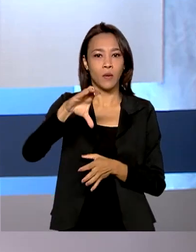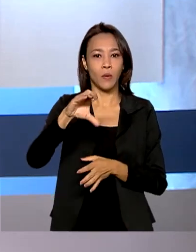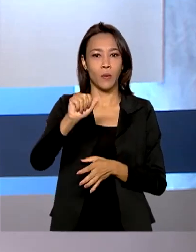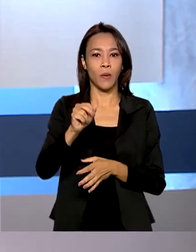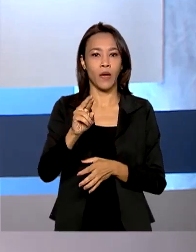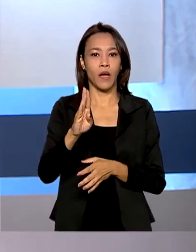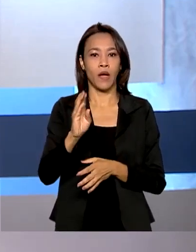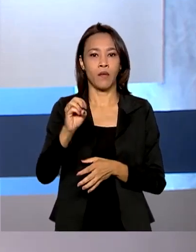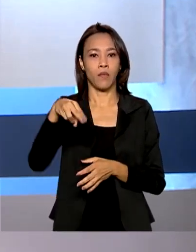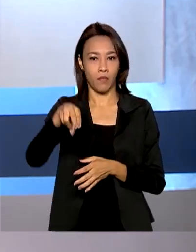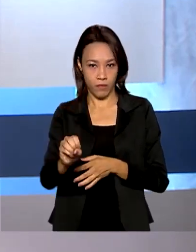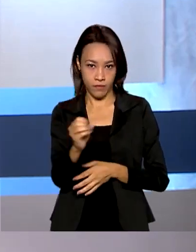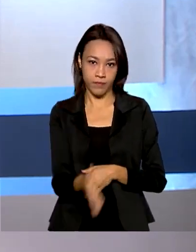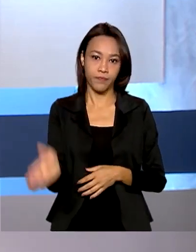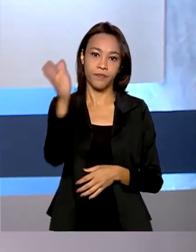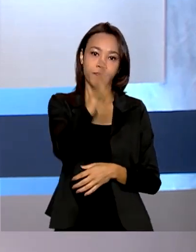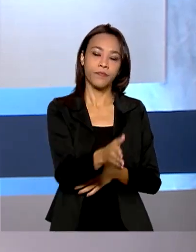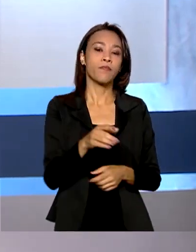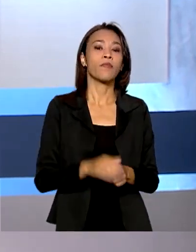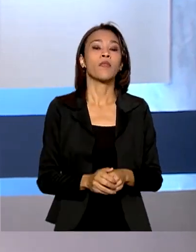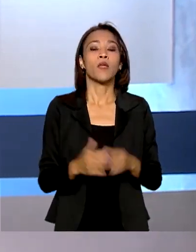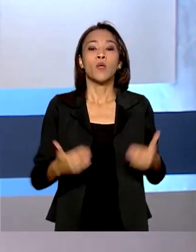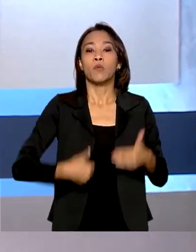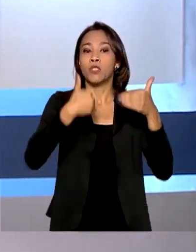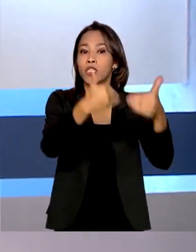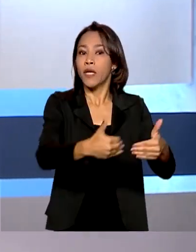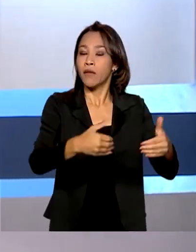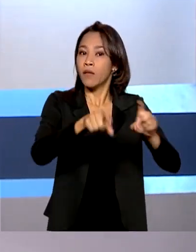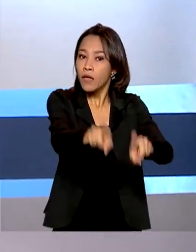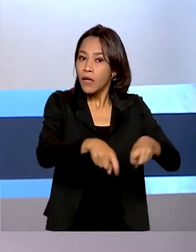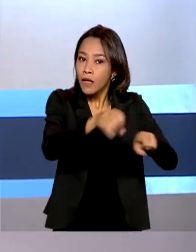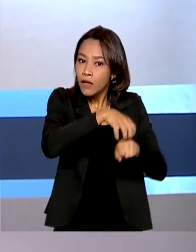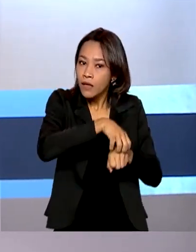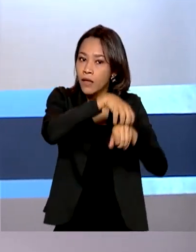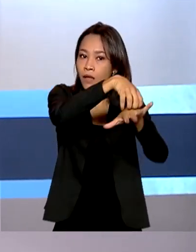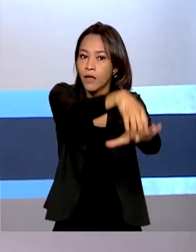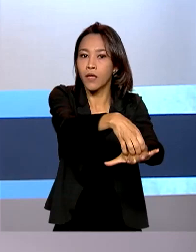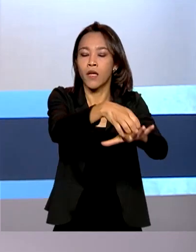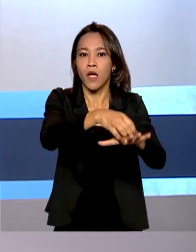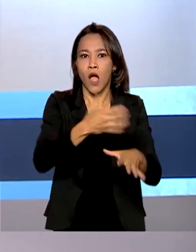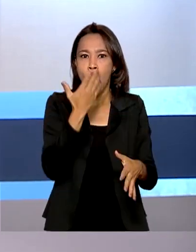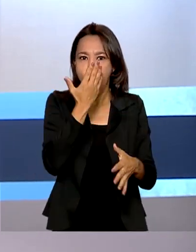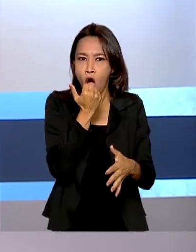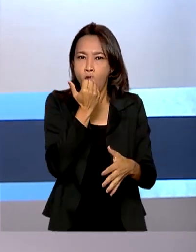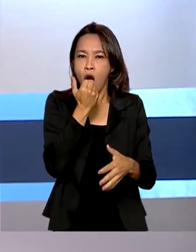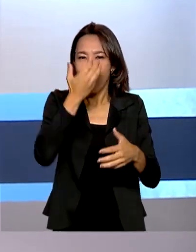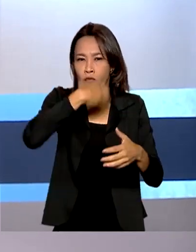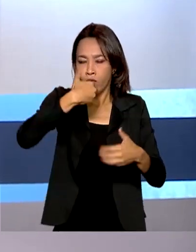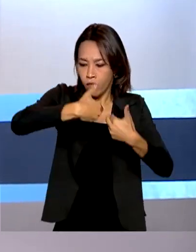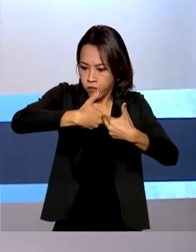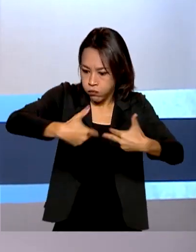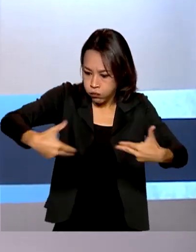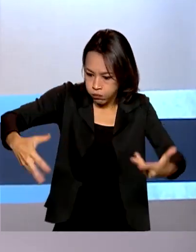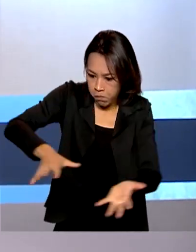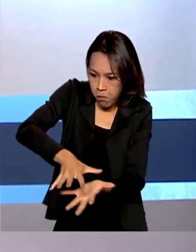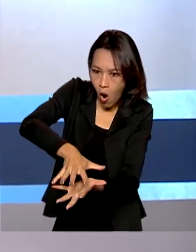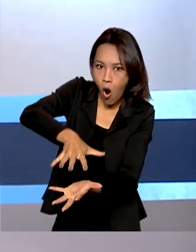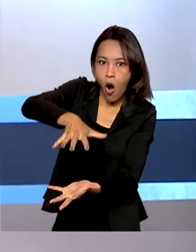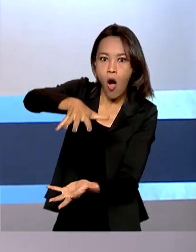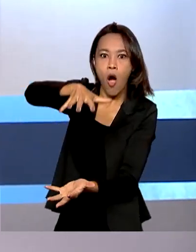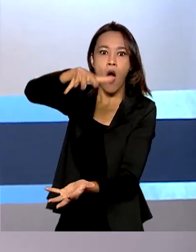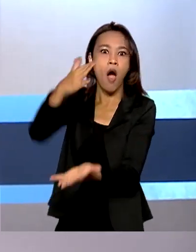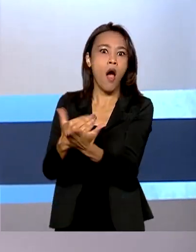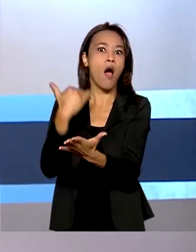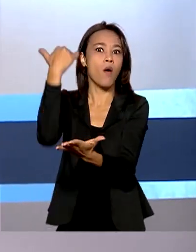Segundo o Ministério da Agricultura, o volume de frutas exportado pelo Brasil nos seis primeiros meses deste ano cresceu